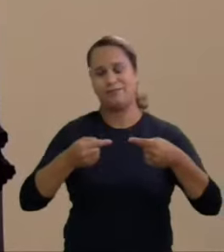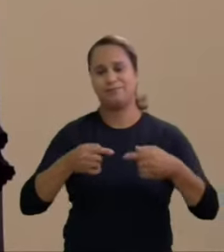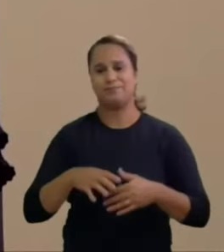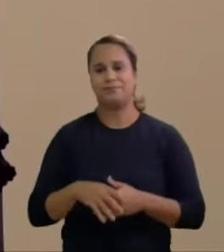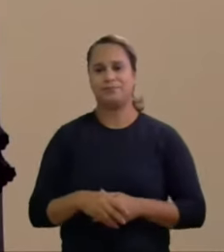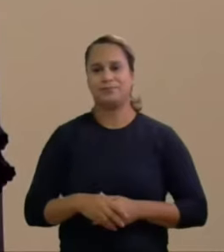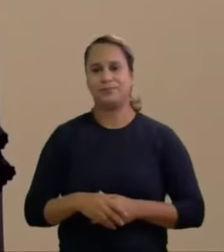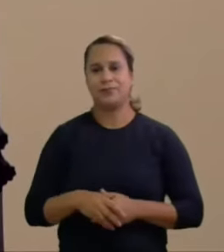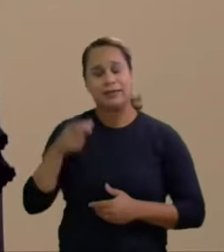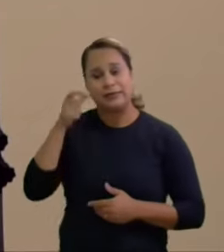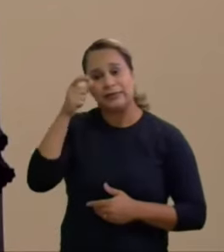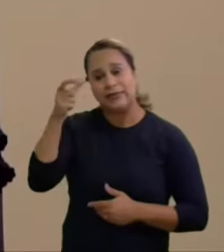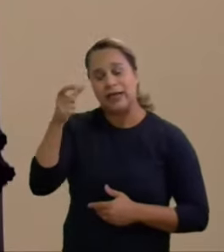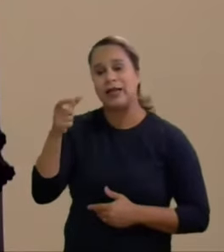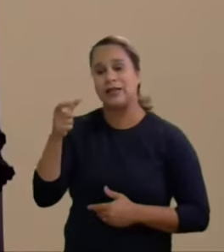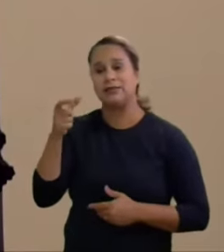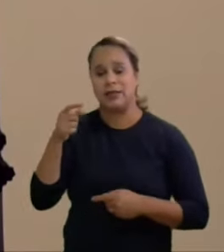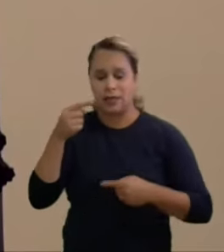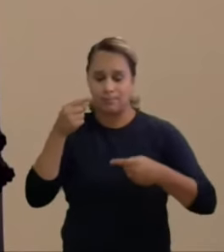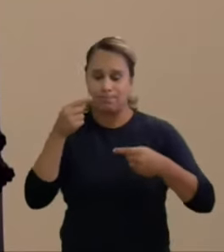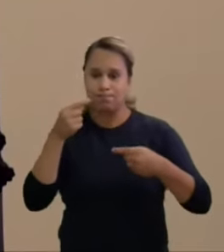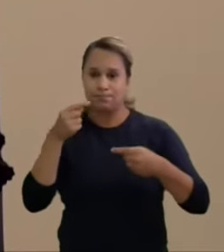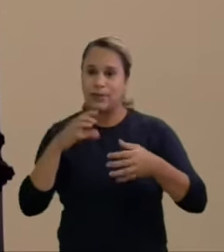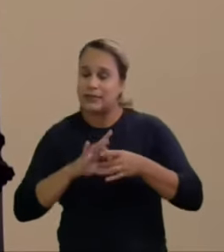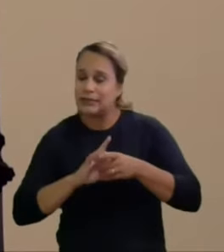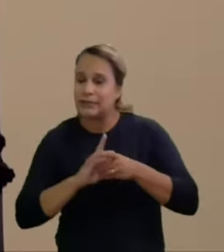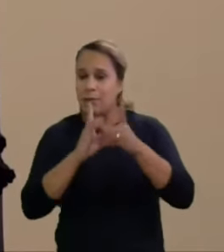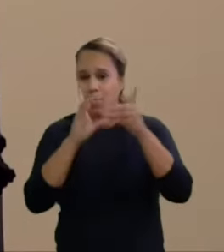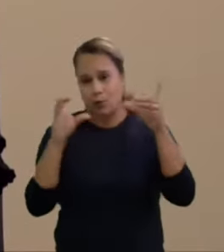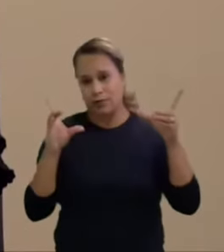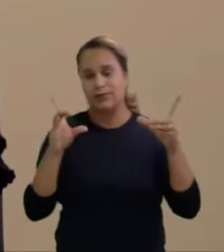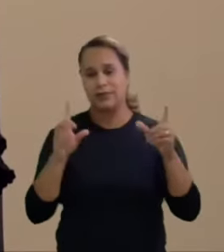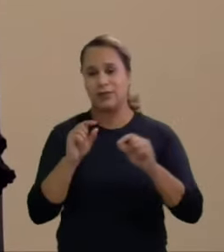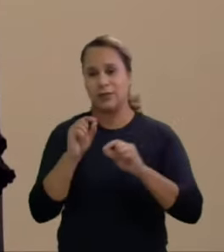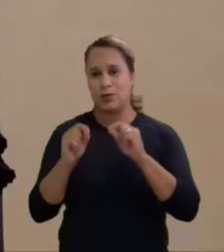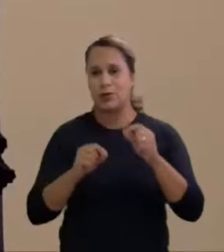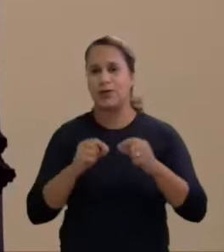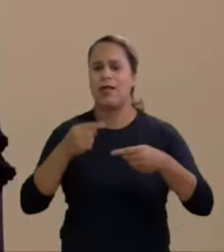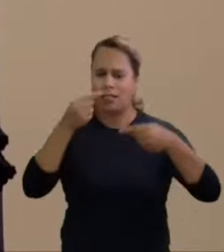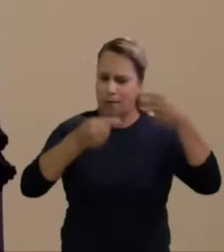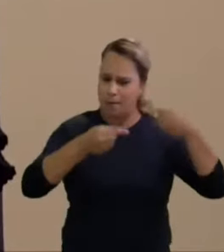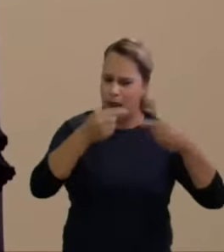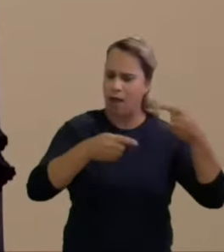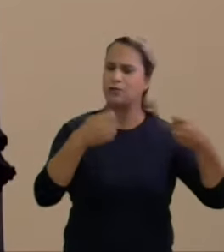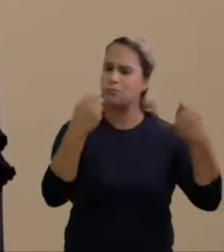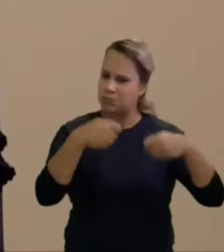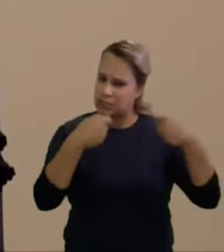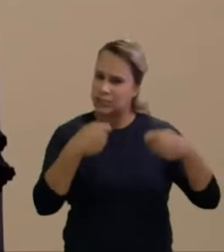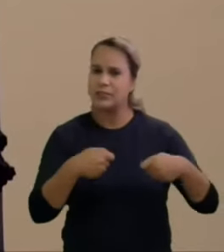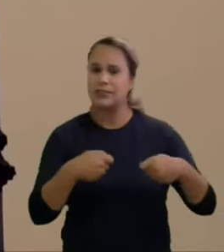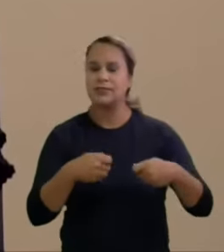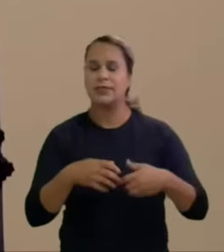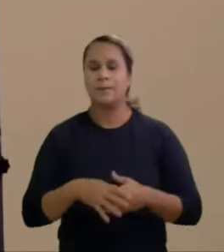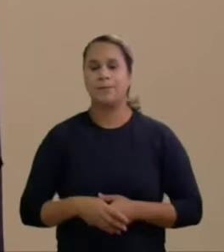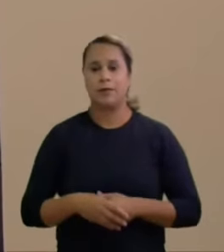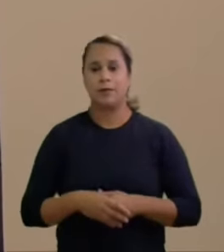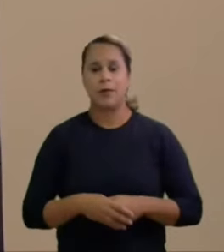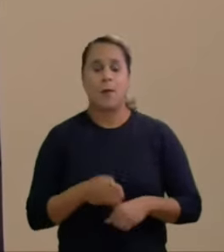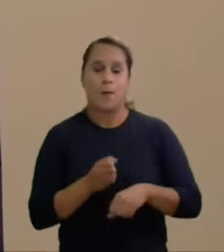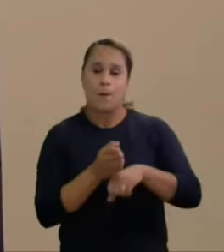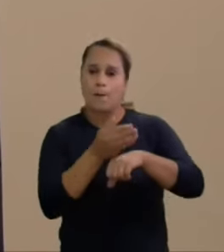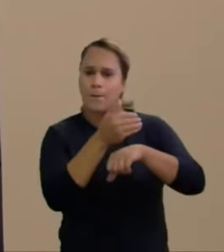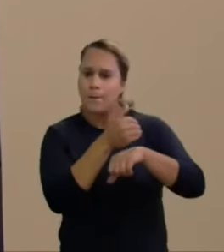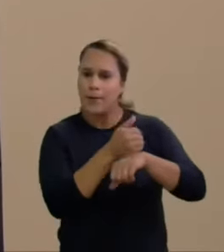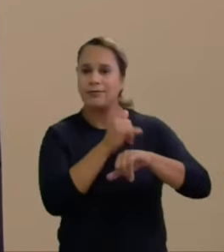o direito de cidadão que ocorra, apresentações políticos, o debate de ideia, viabilizando escolher quem vai administrar. O pré-candidato pode gastar, ou só não